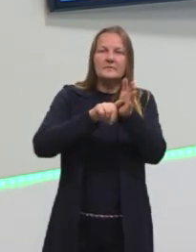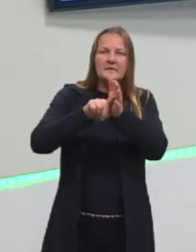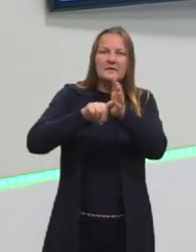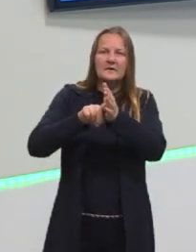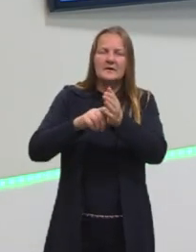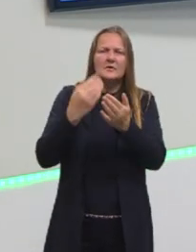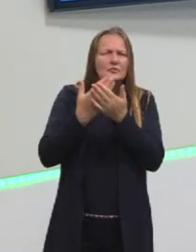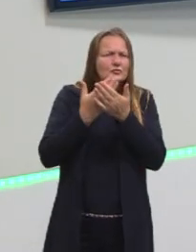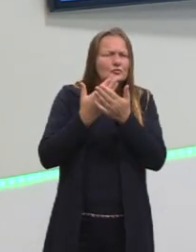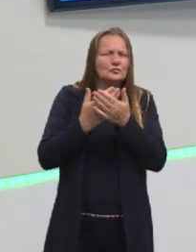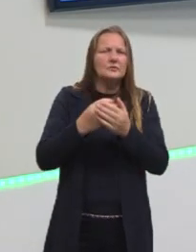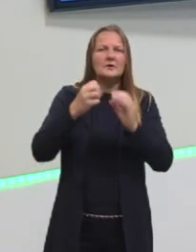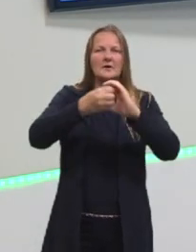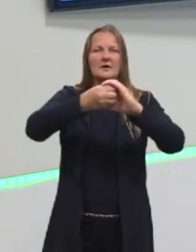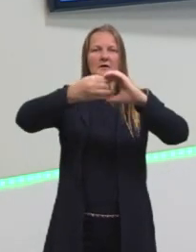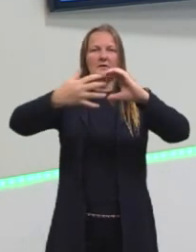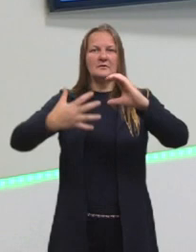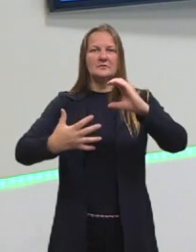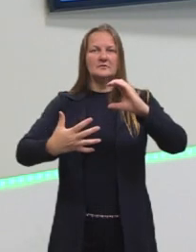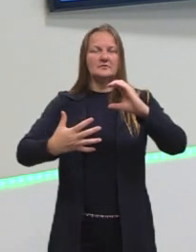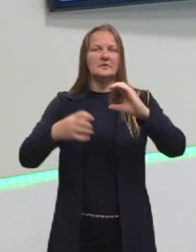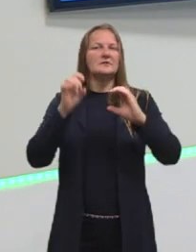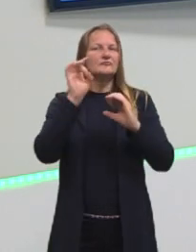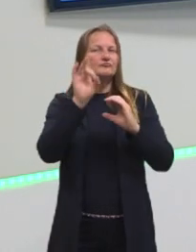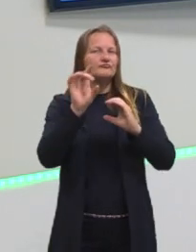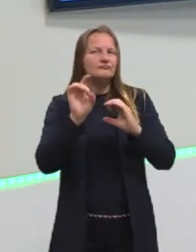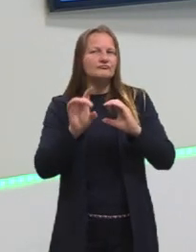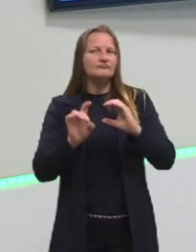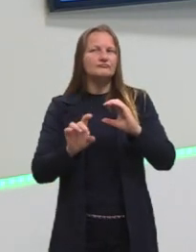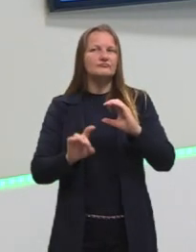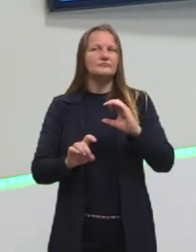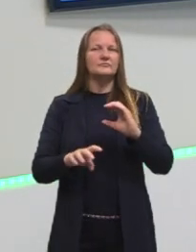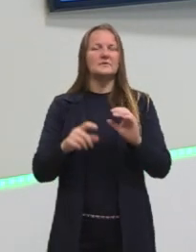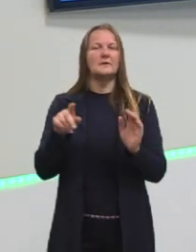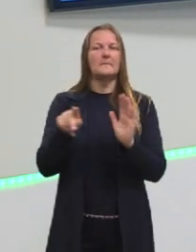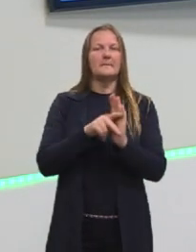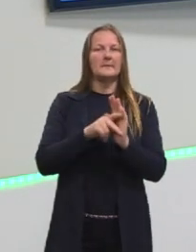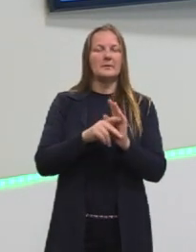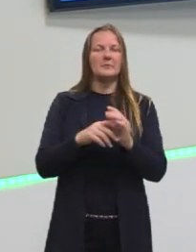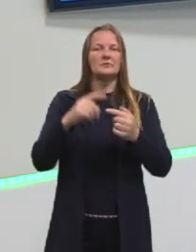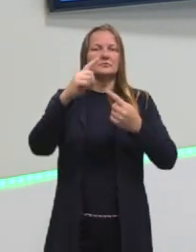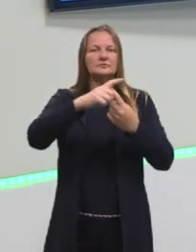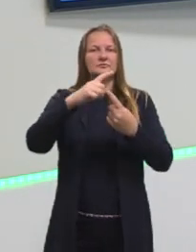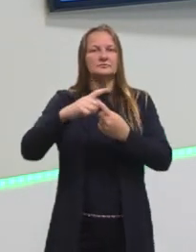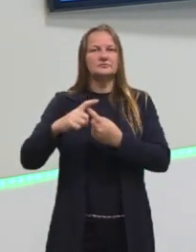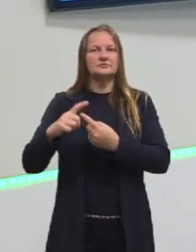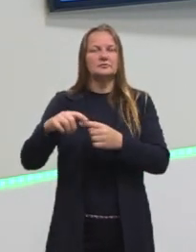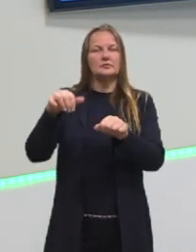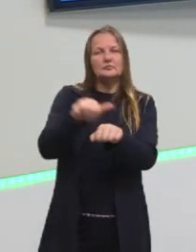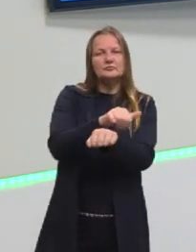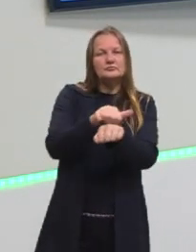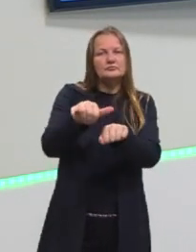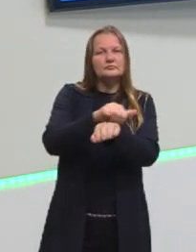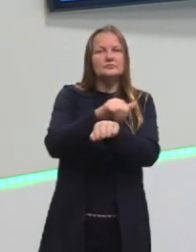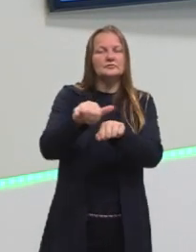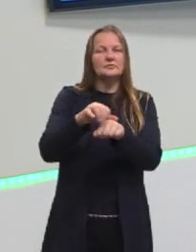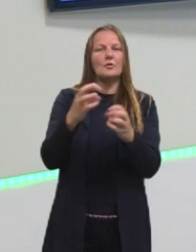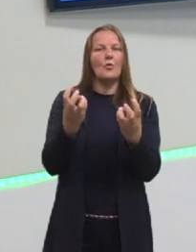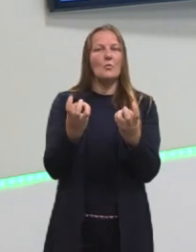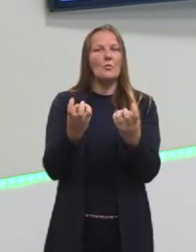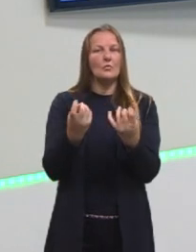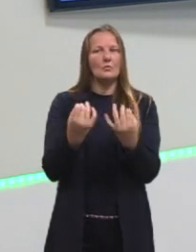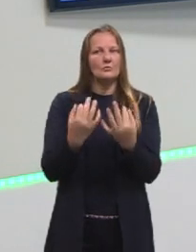então, algumas características bem específicas desses tipos, dessas técnicas de contagem.